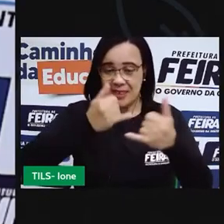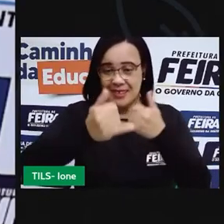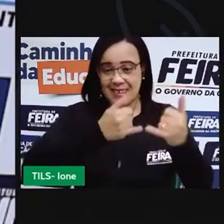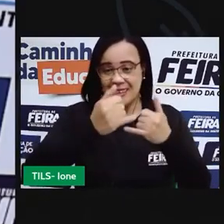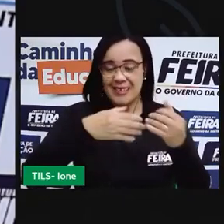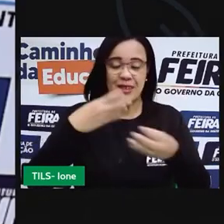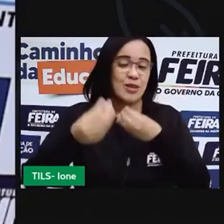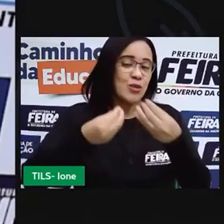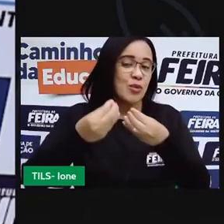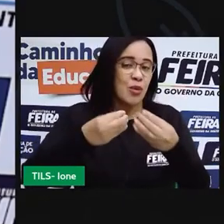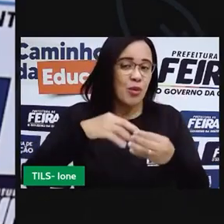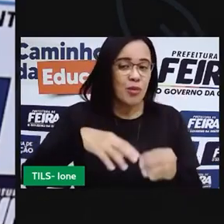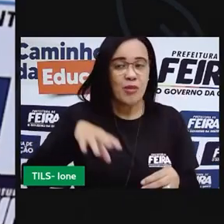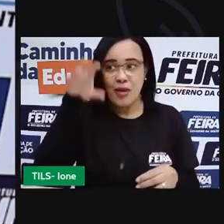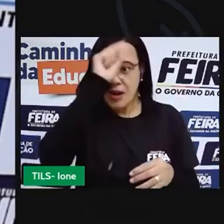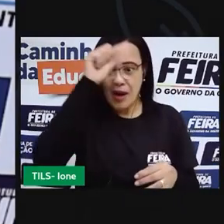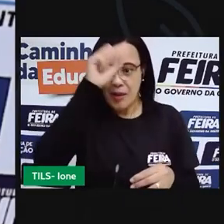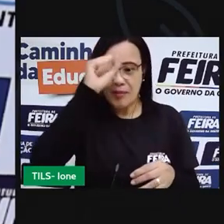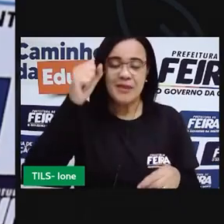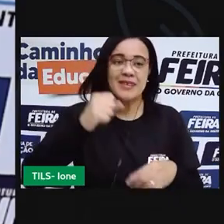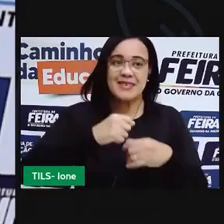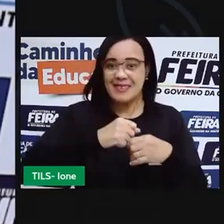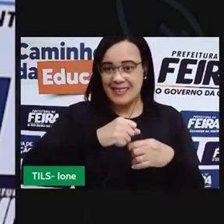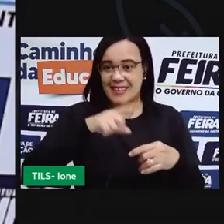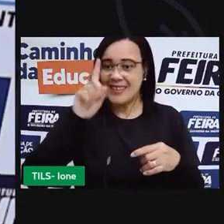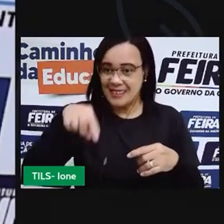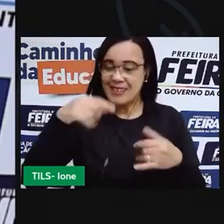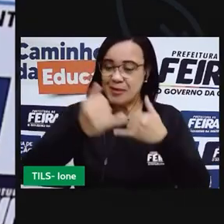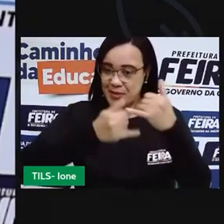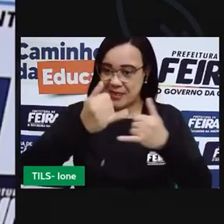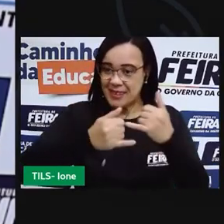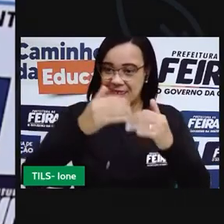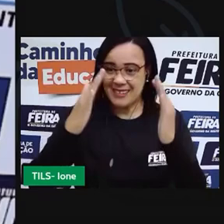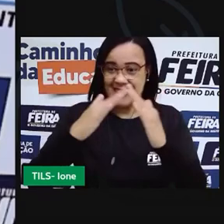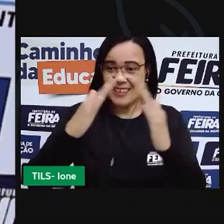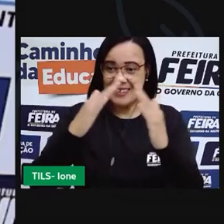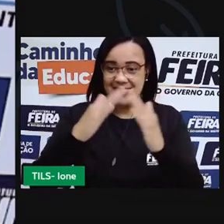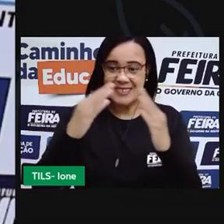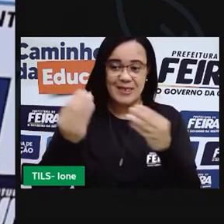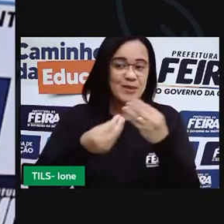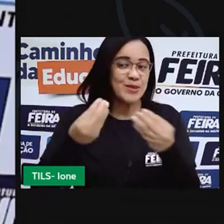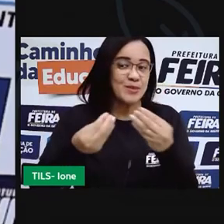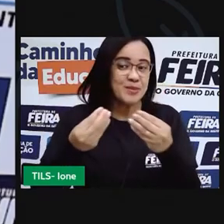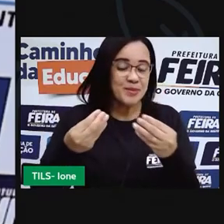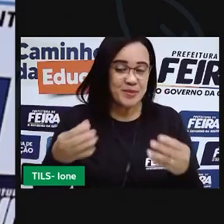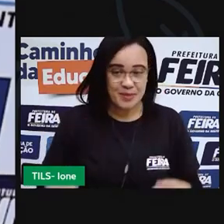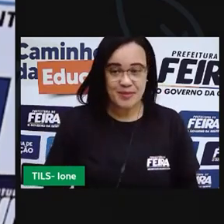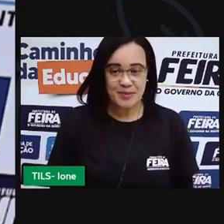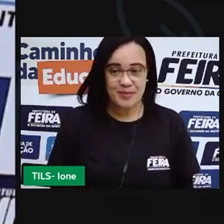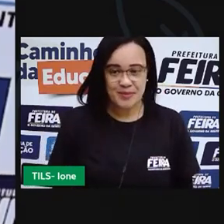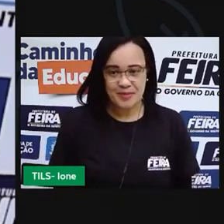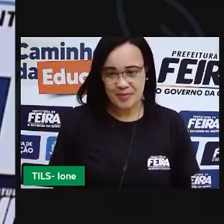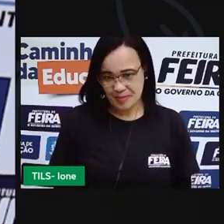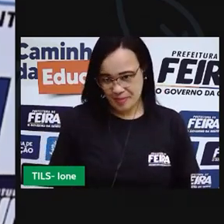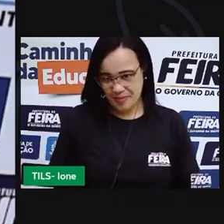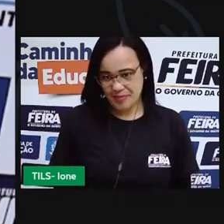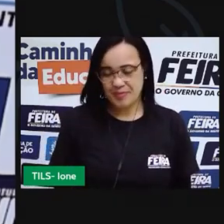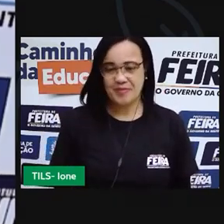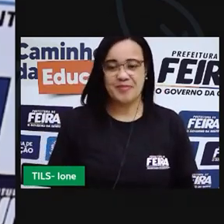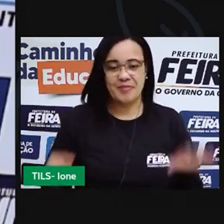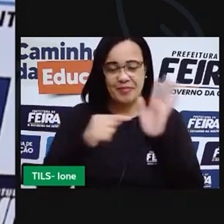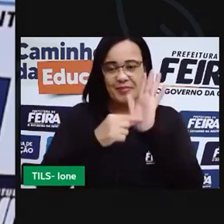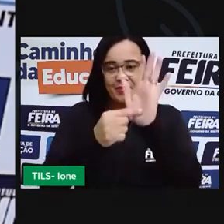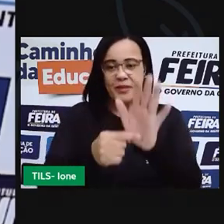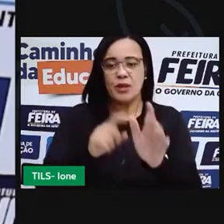você pode fazer para jogar em casa certo então esse aqui